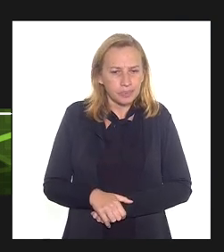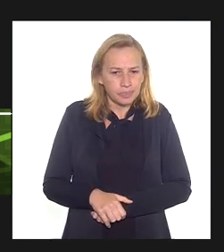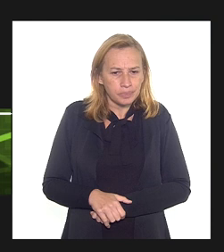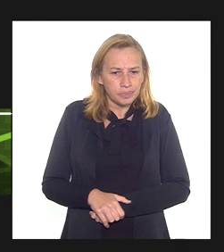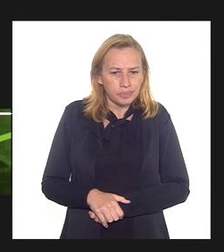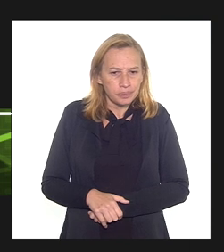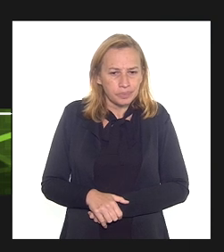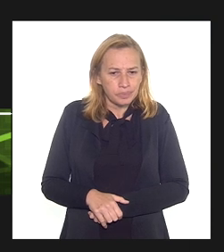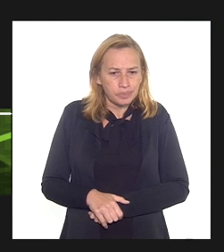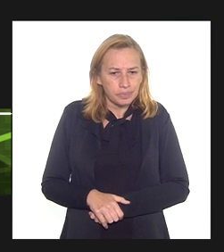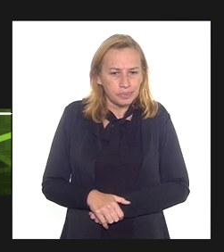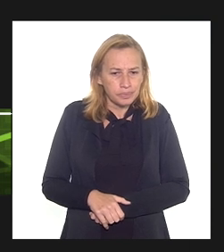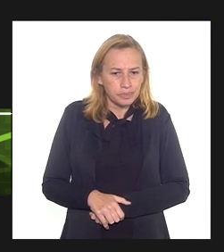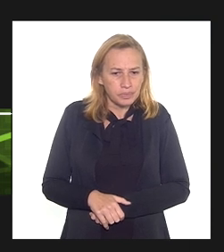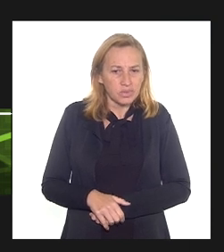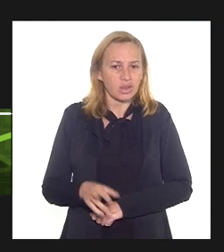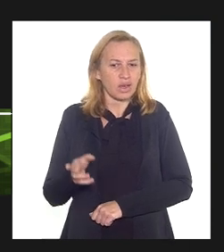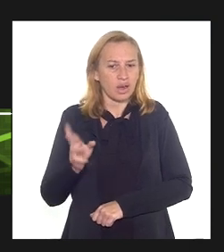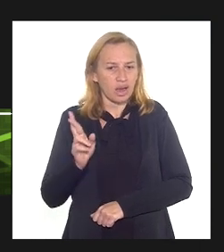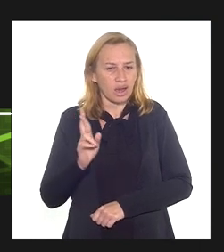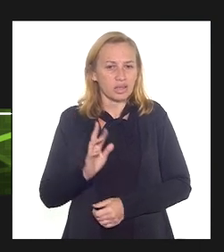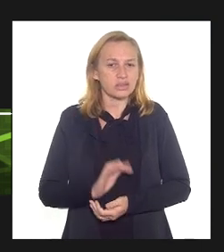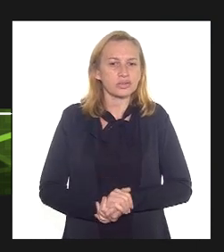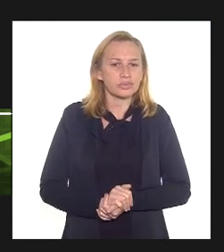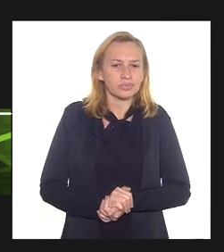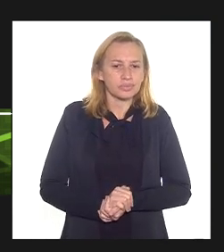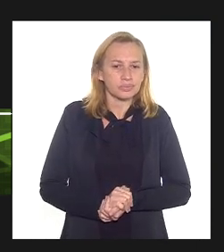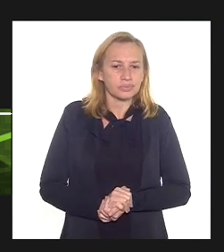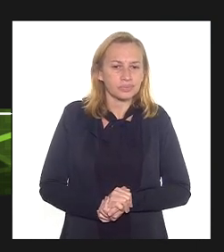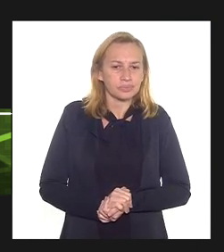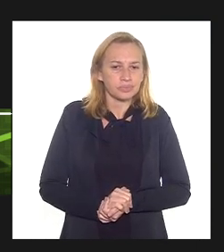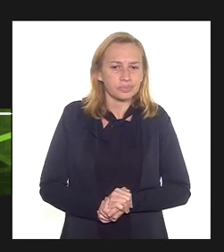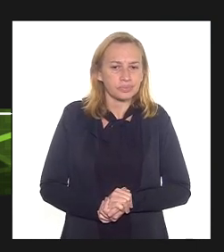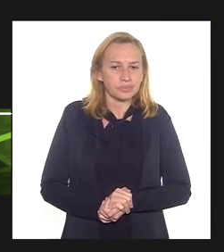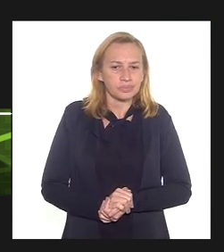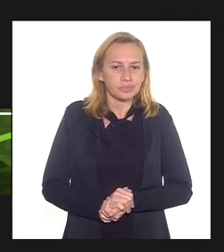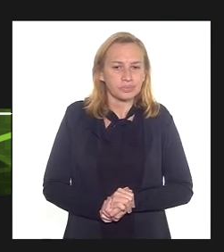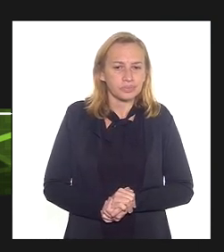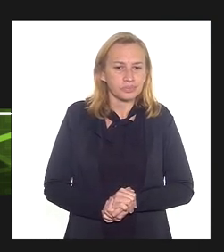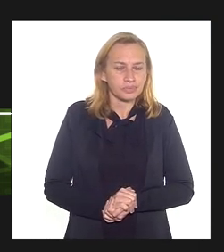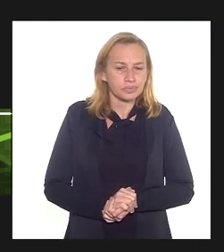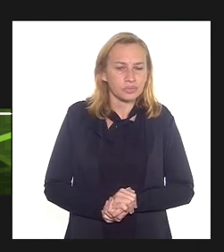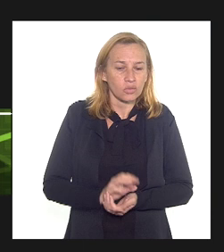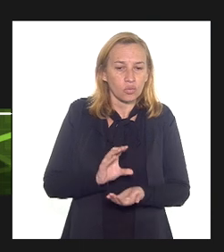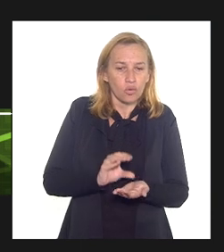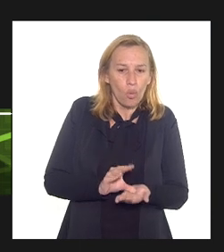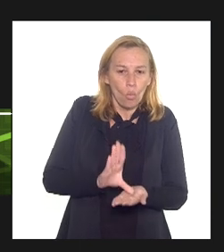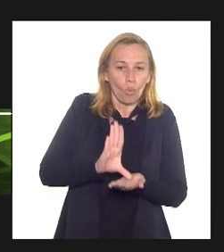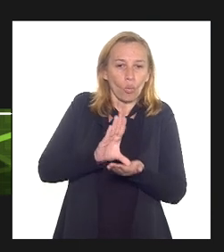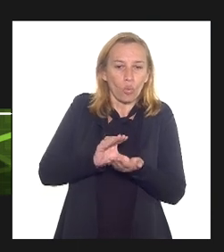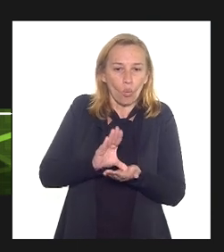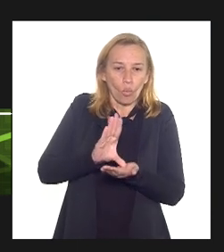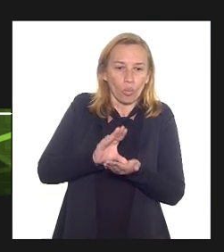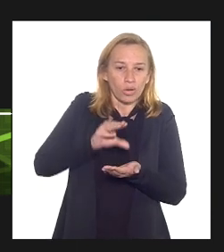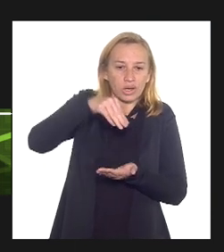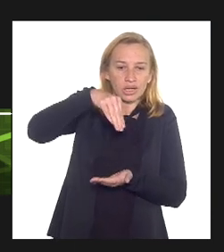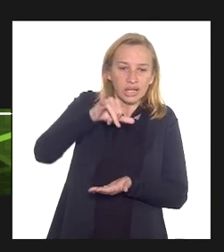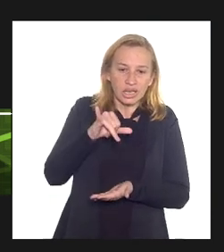de reais de volume de ICMS